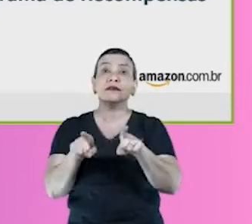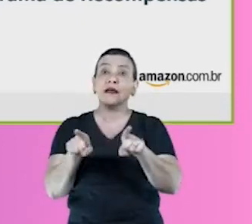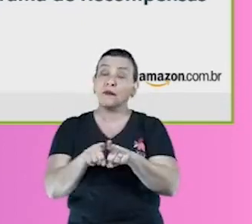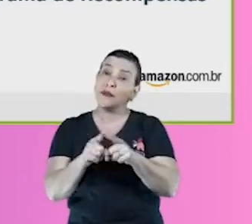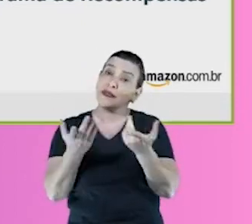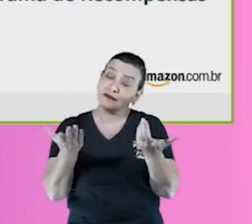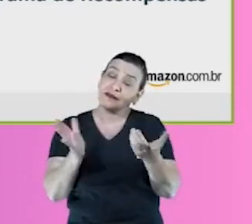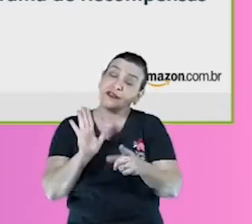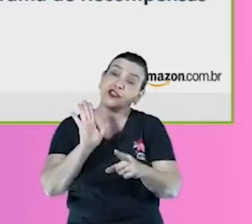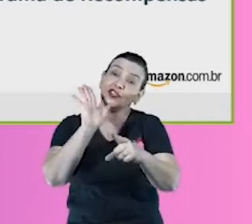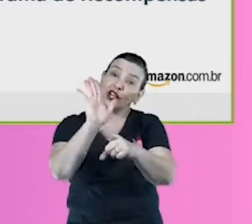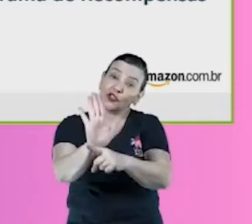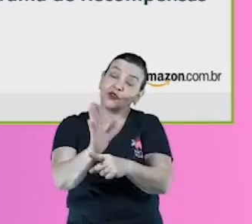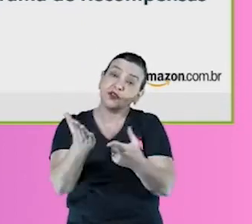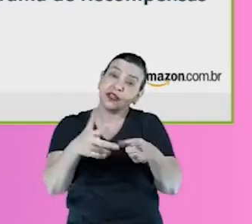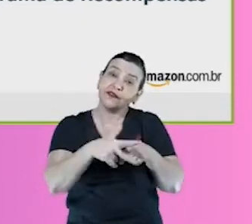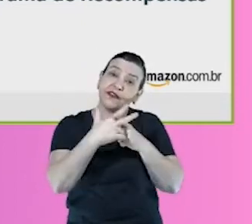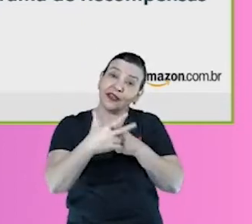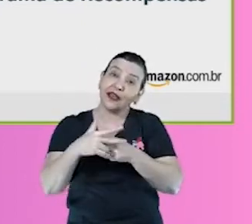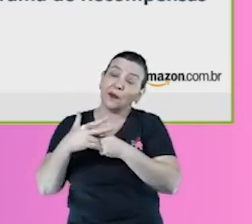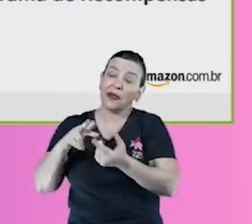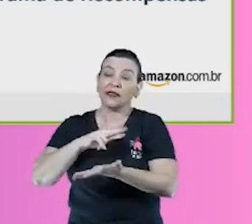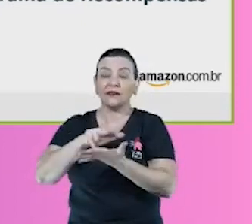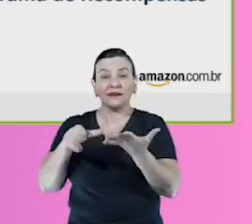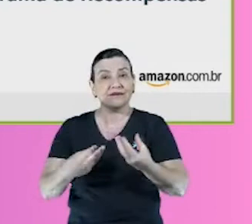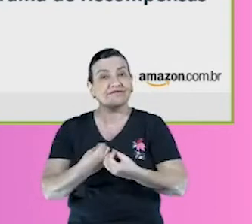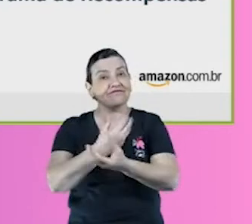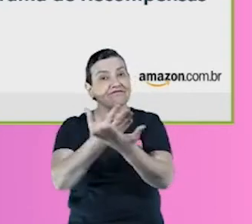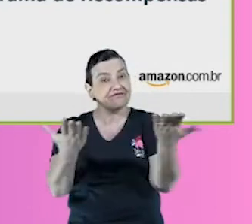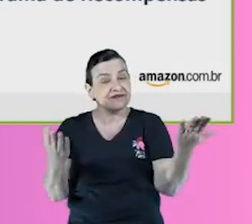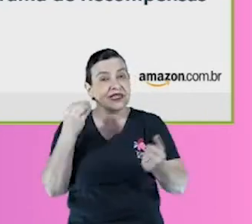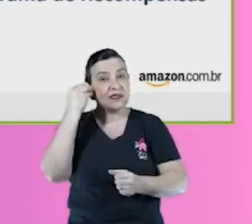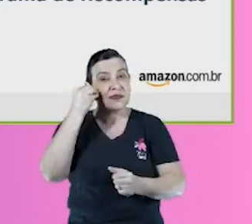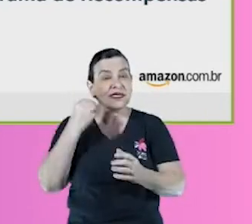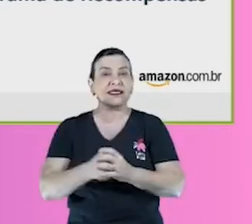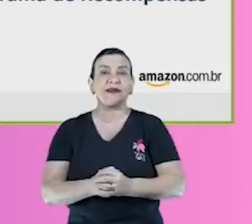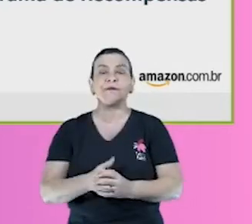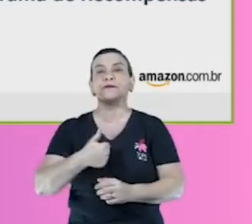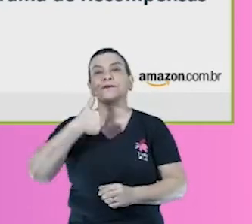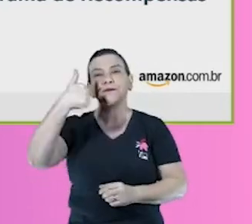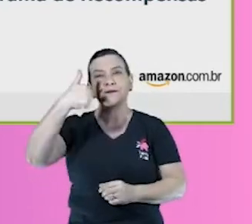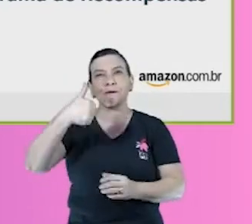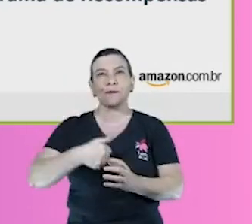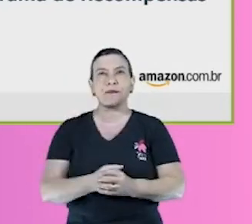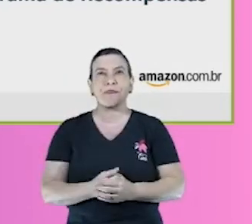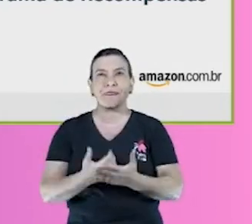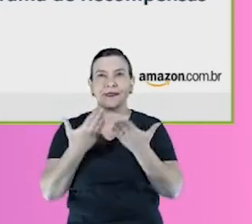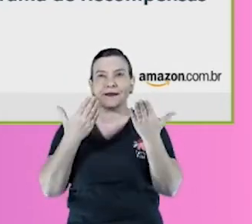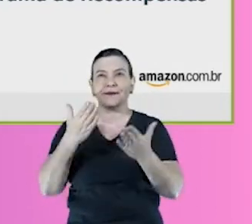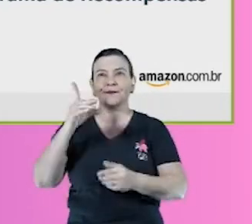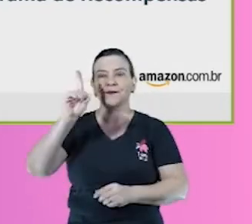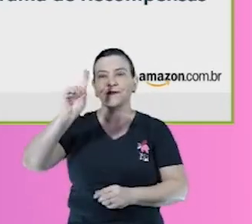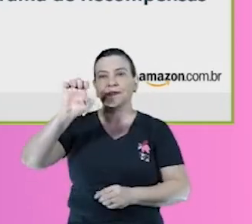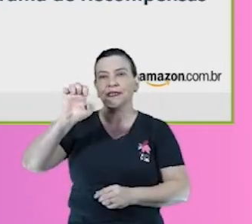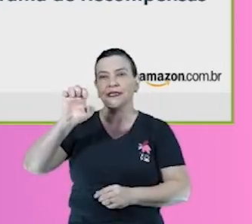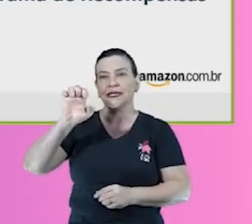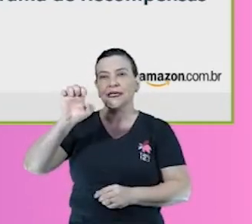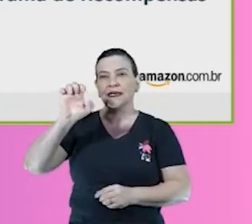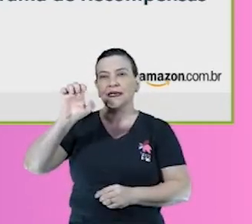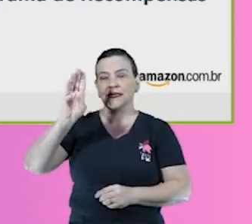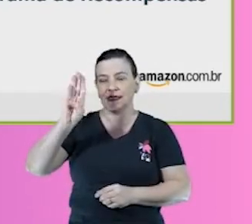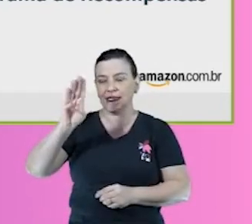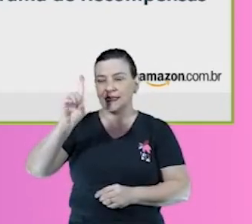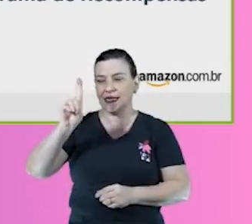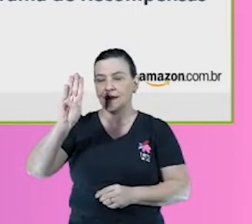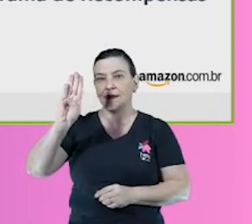com a parte de oferecer ferramentas e oferecer experiência. O primeiro deles é esse Delivery by Amazon, que é o DBA. O que é o DBA?